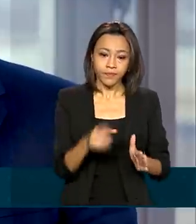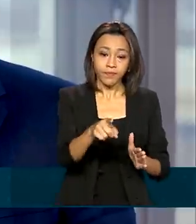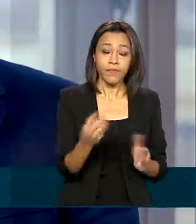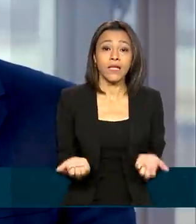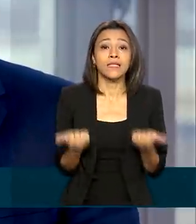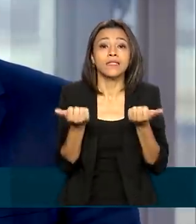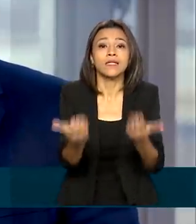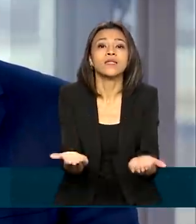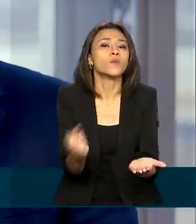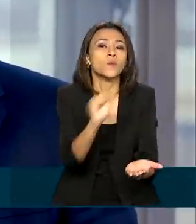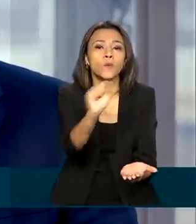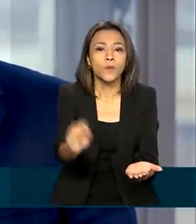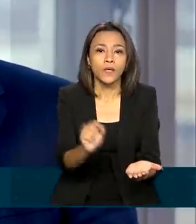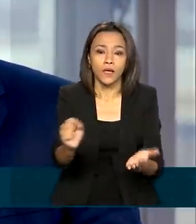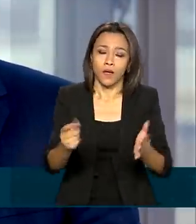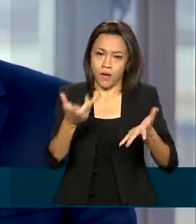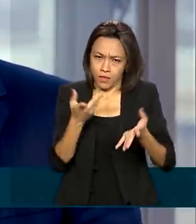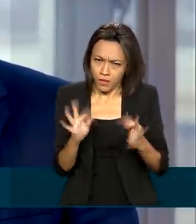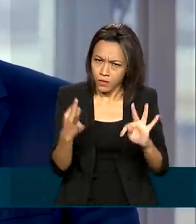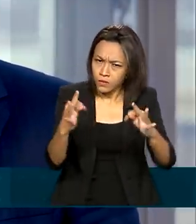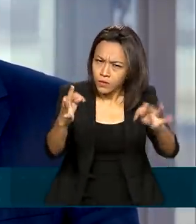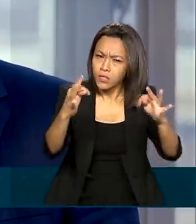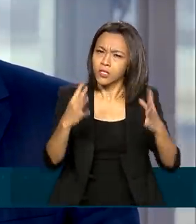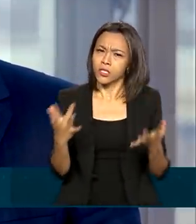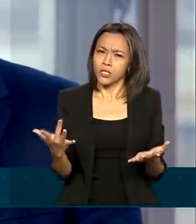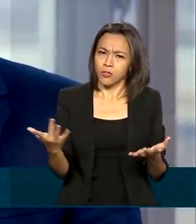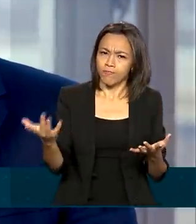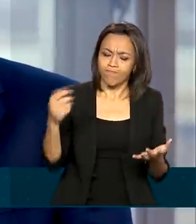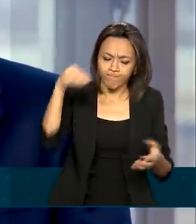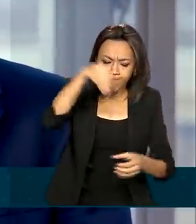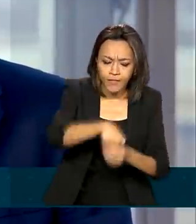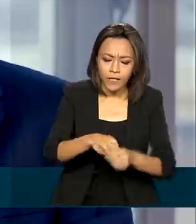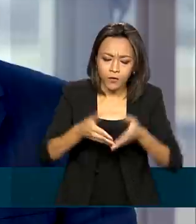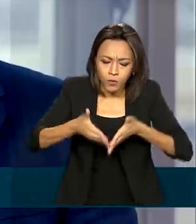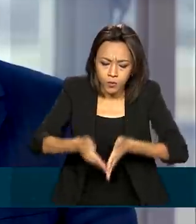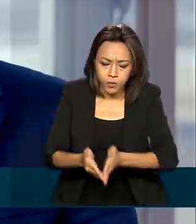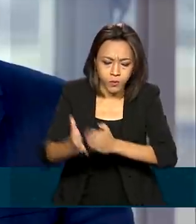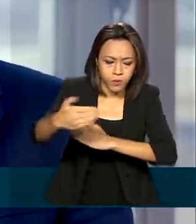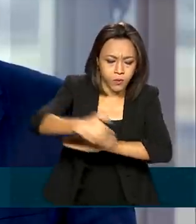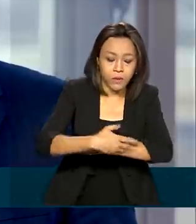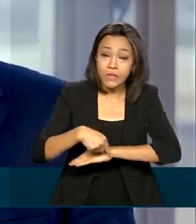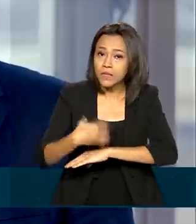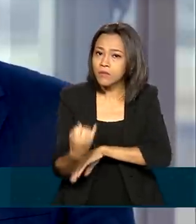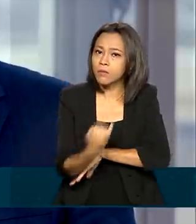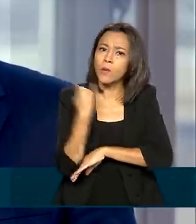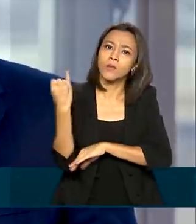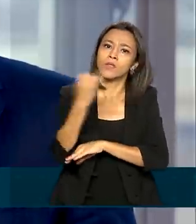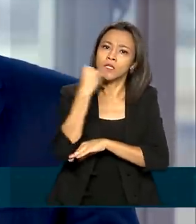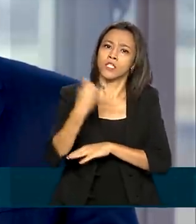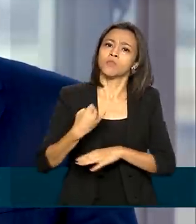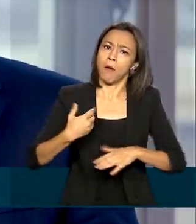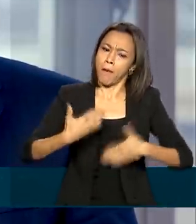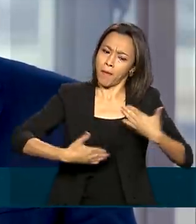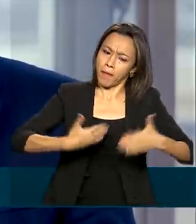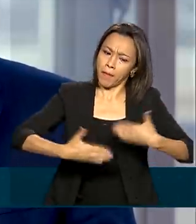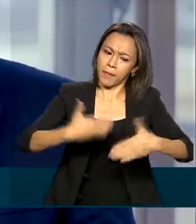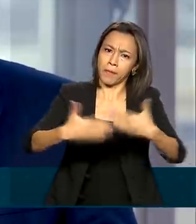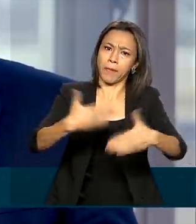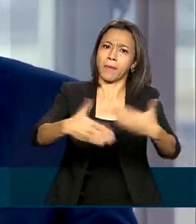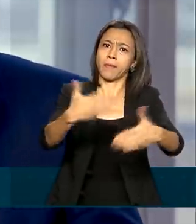modernidade para a questão da relação capital-trabalho dentro do porto. Isso foi fundamental para garantir o funcionamento dos portos, para